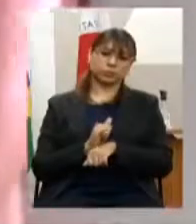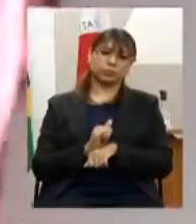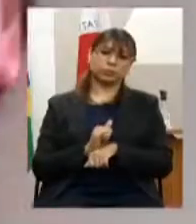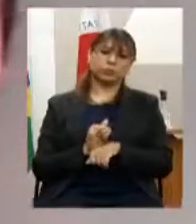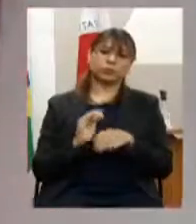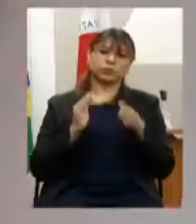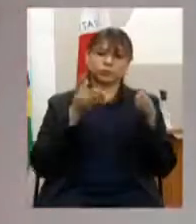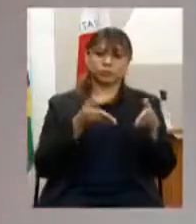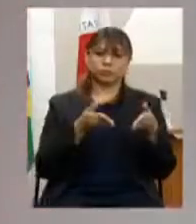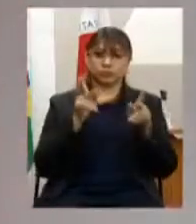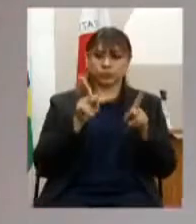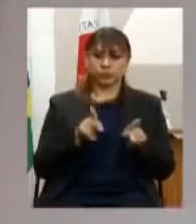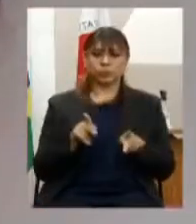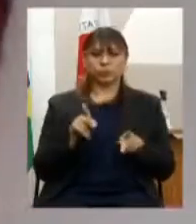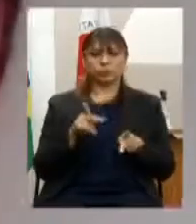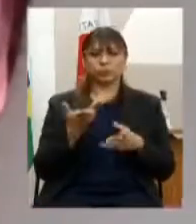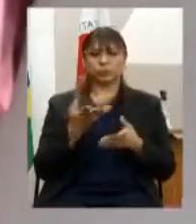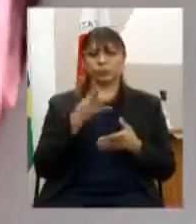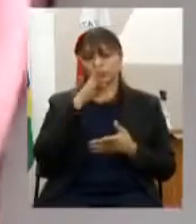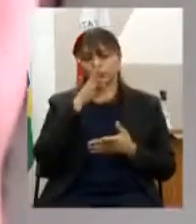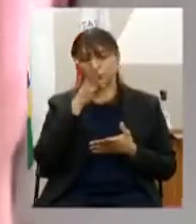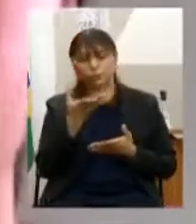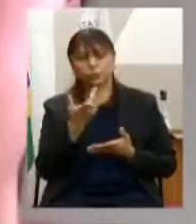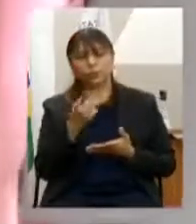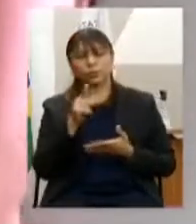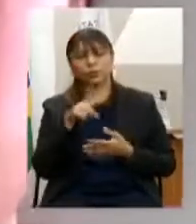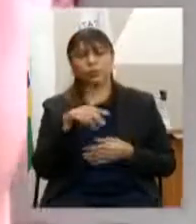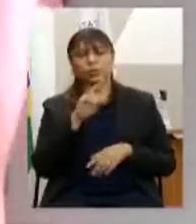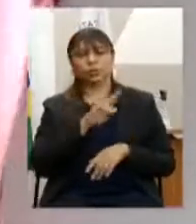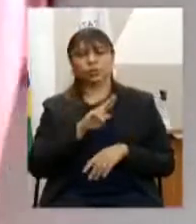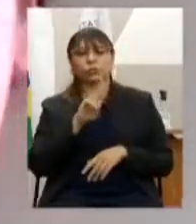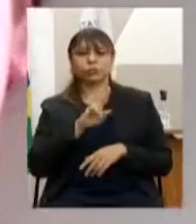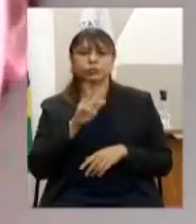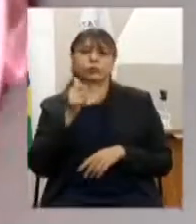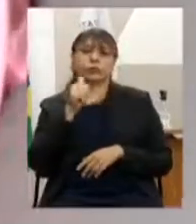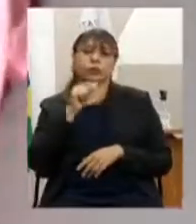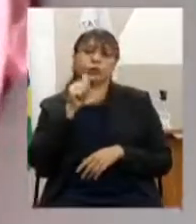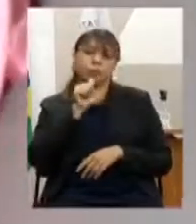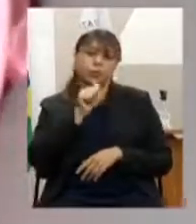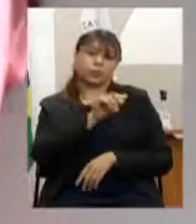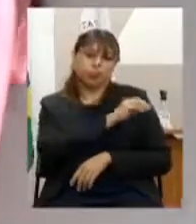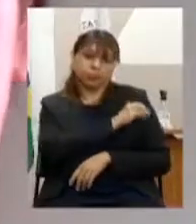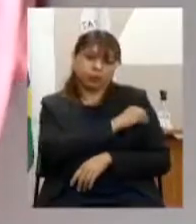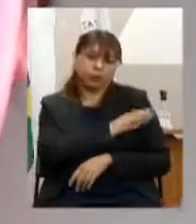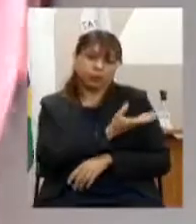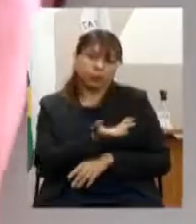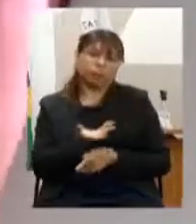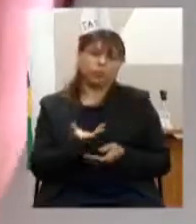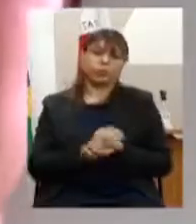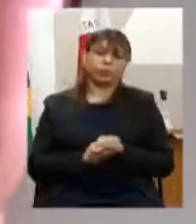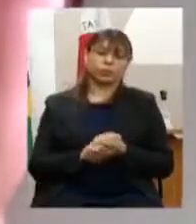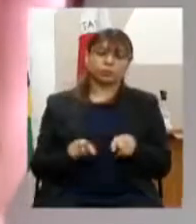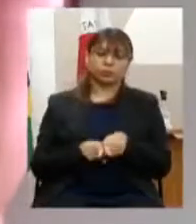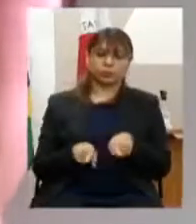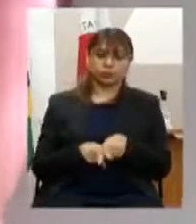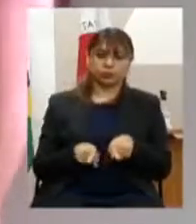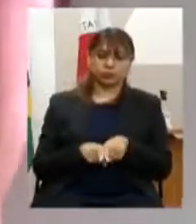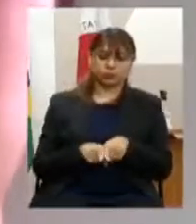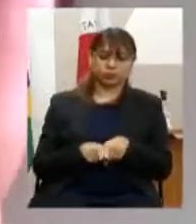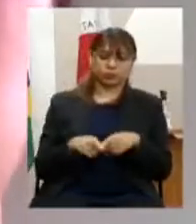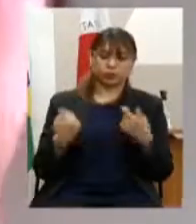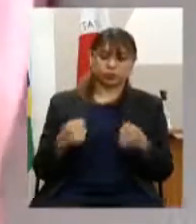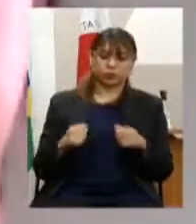que usam e abusam de álcool e outras drogas bem como seus familiares ao cuidado do tratamento a recessão social